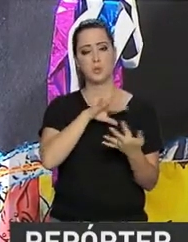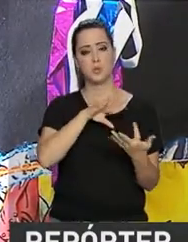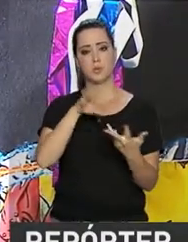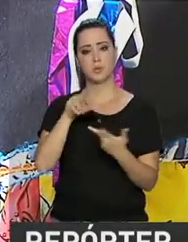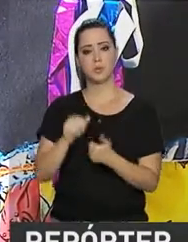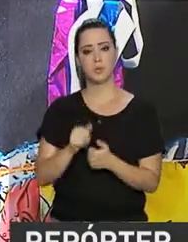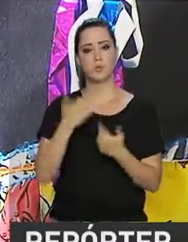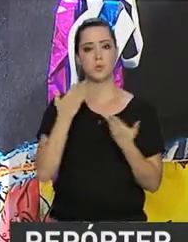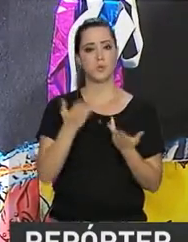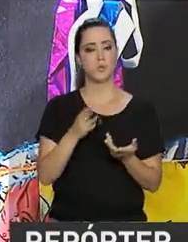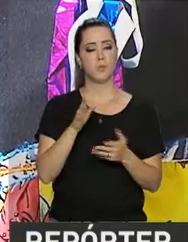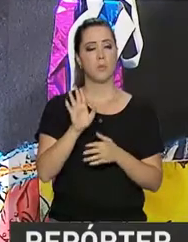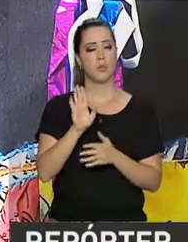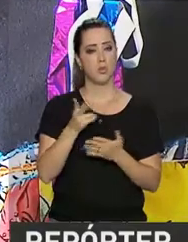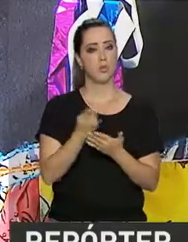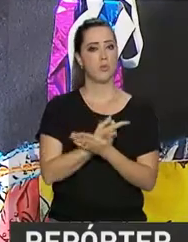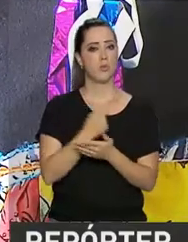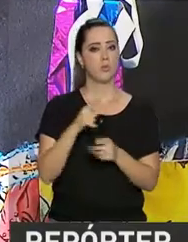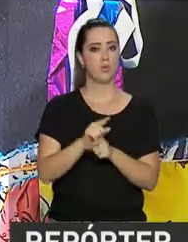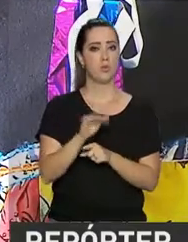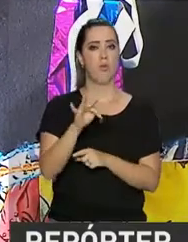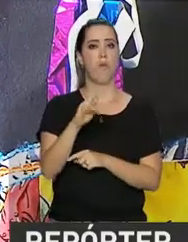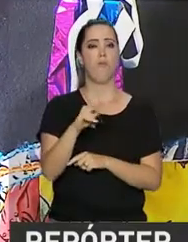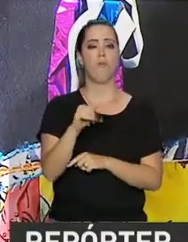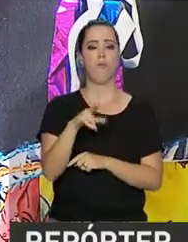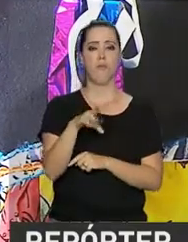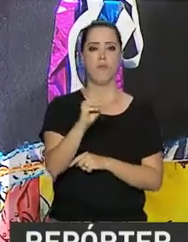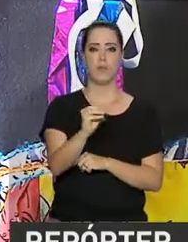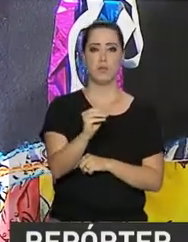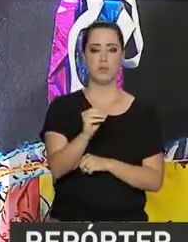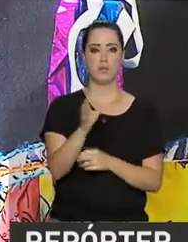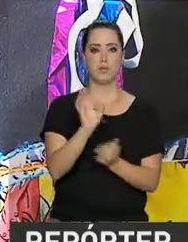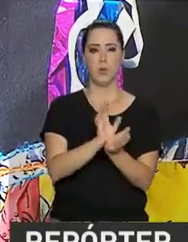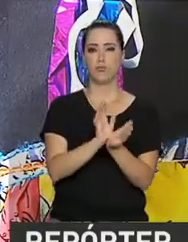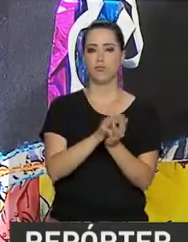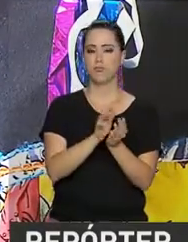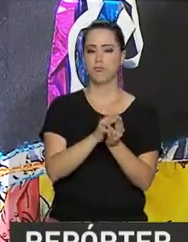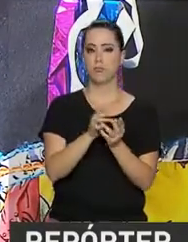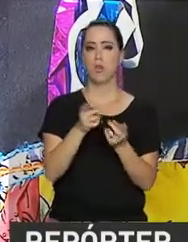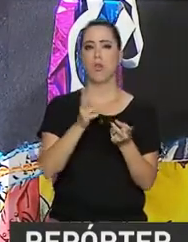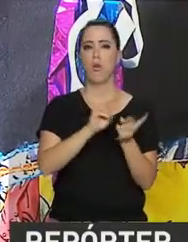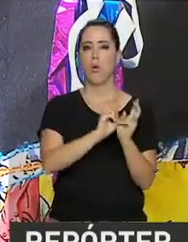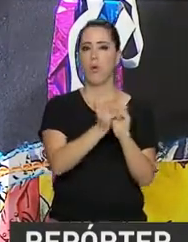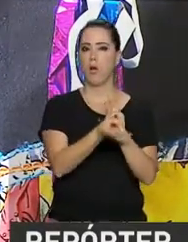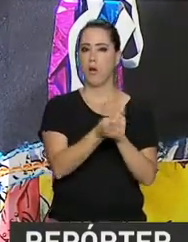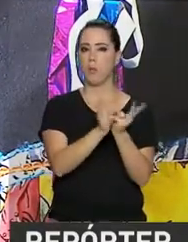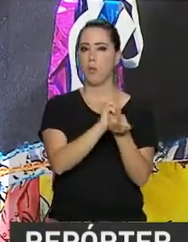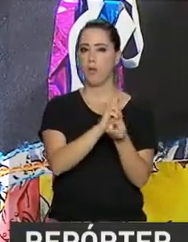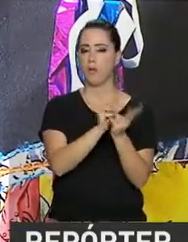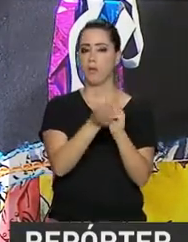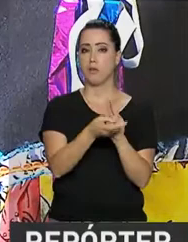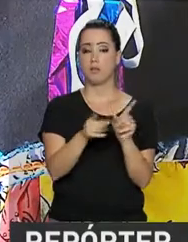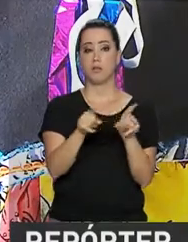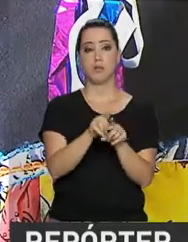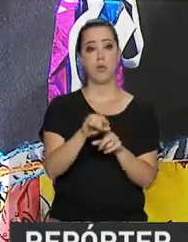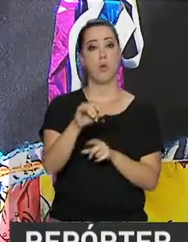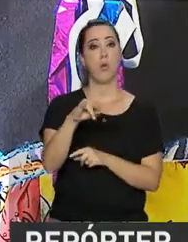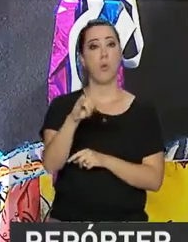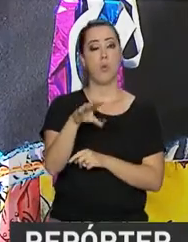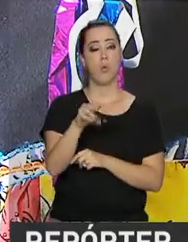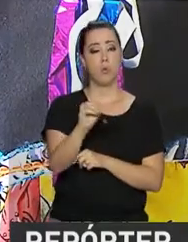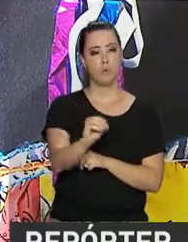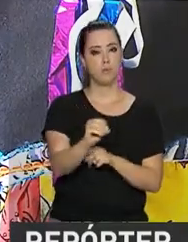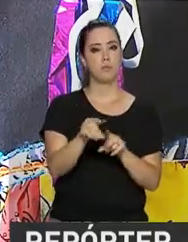campo imaterial, como já aconteceu com o Frevo do Recife, a Capoeira, o Ciro de Nazaré e a Roda de Samba do